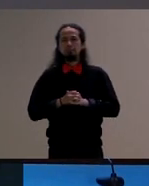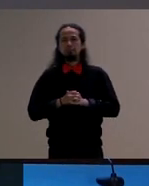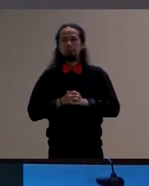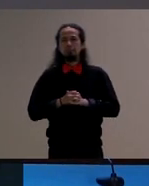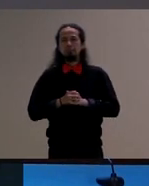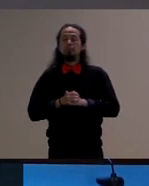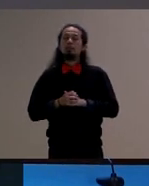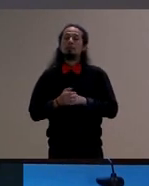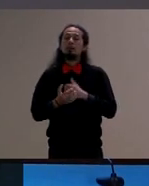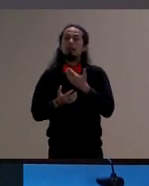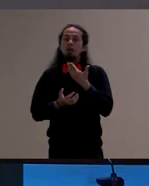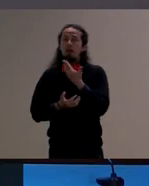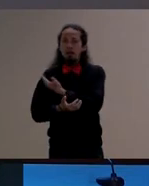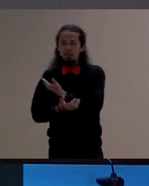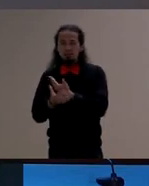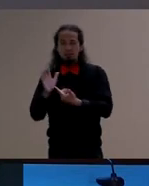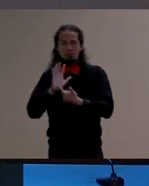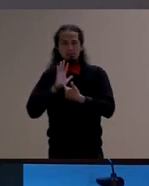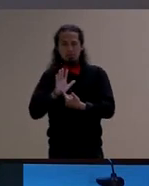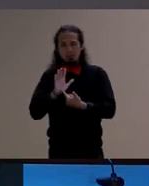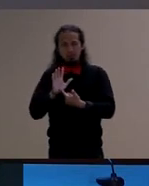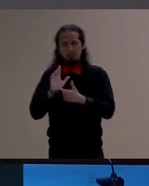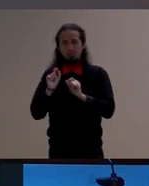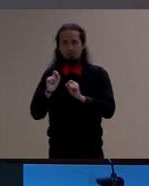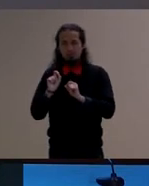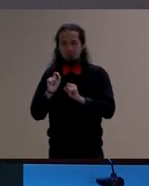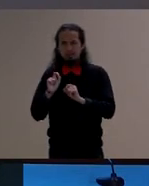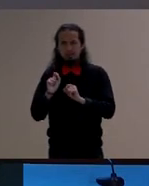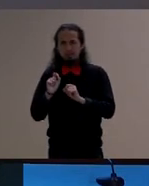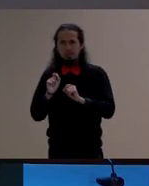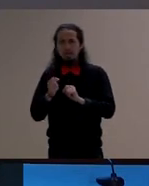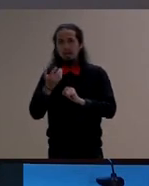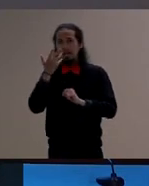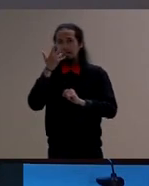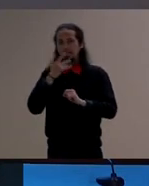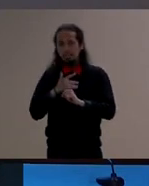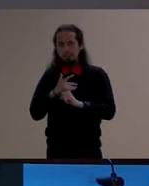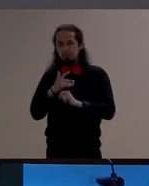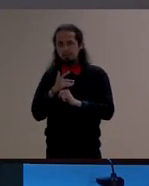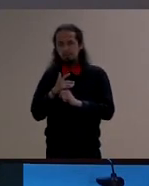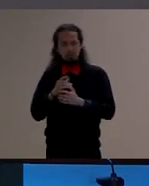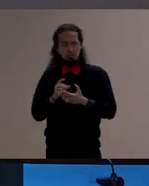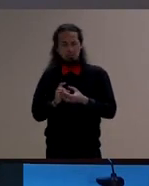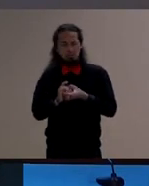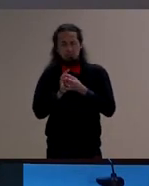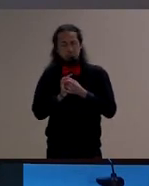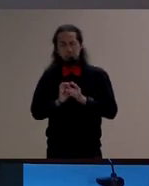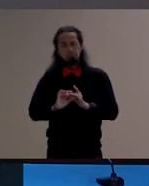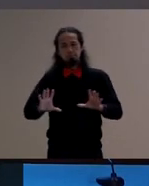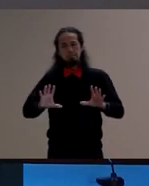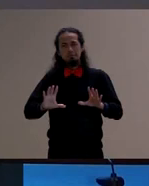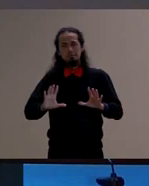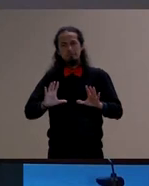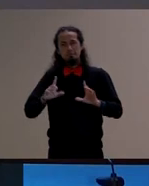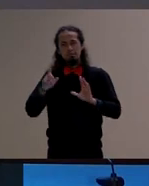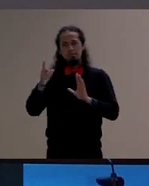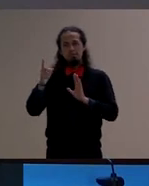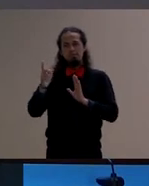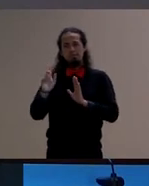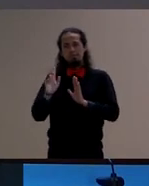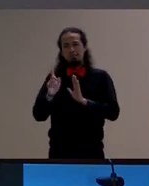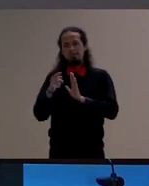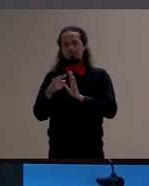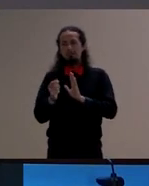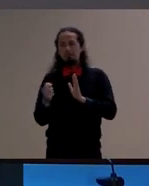criança não se deixa censurar pelo que está colocado estabelecido e